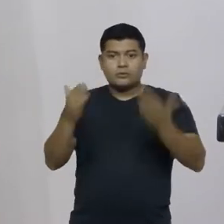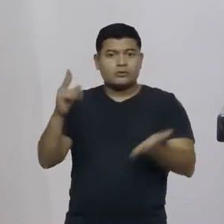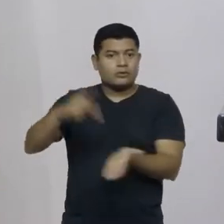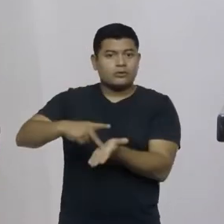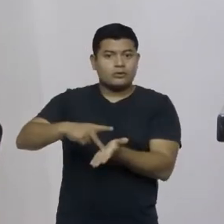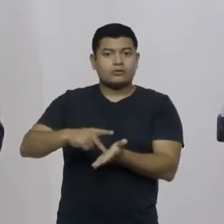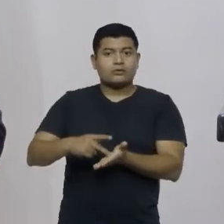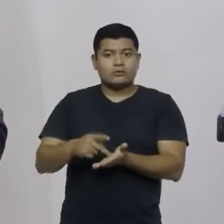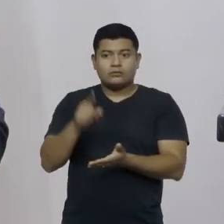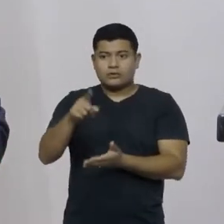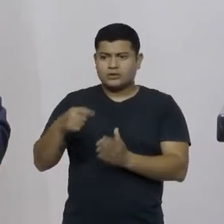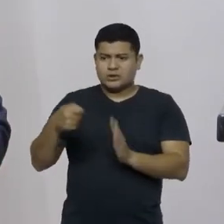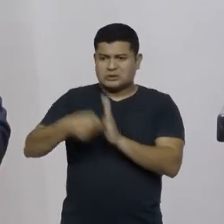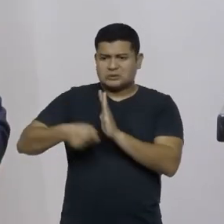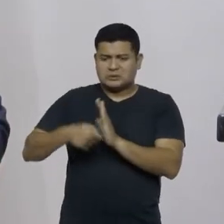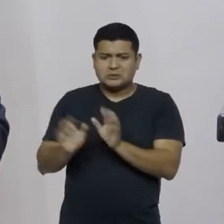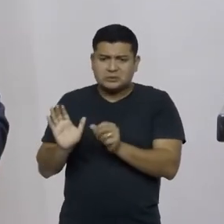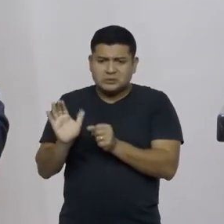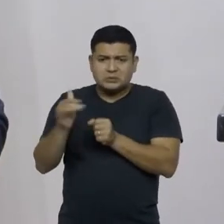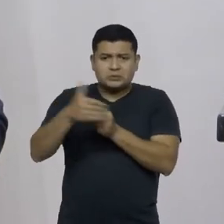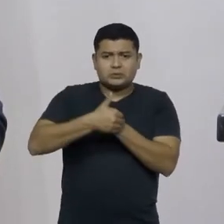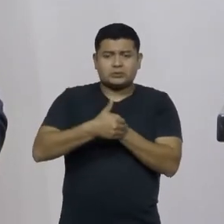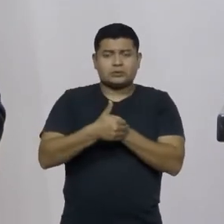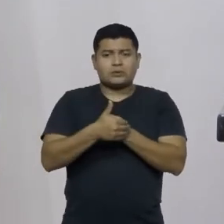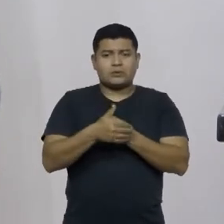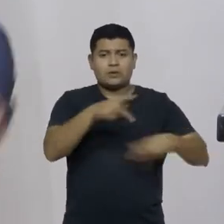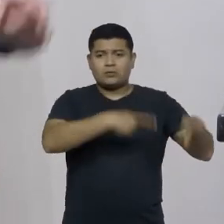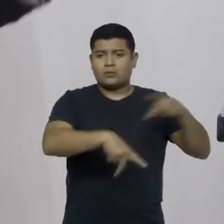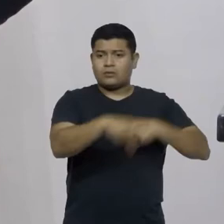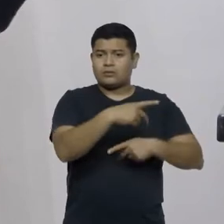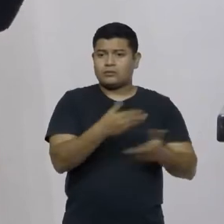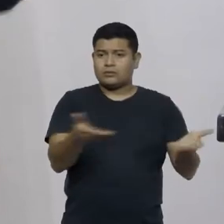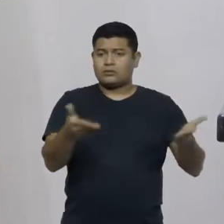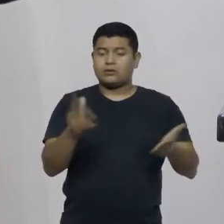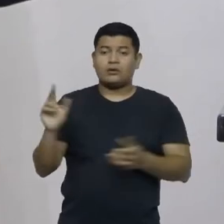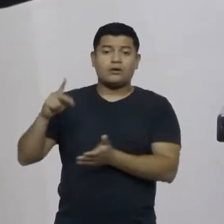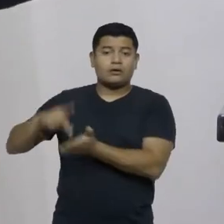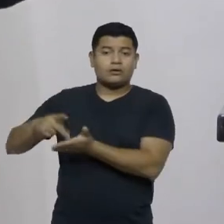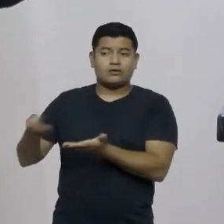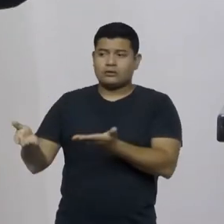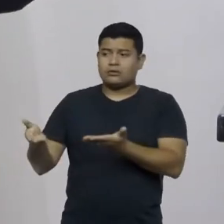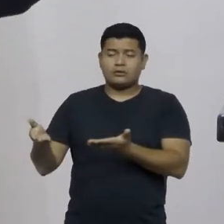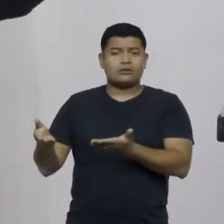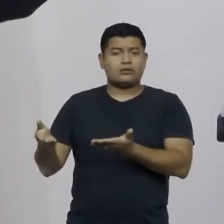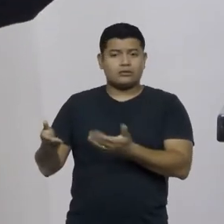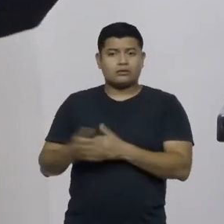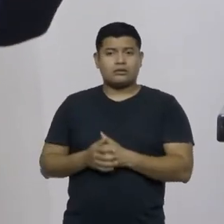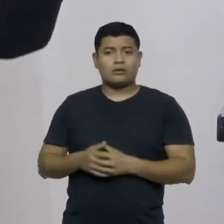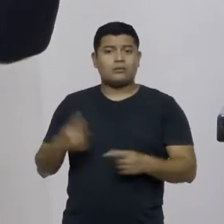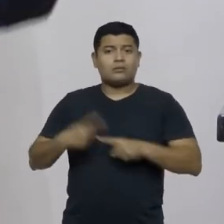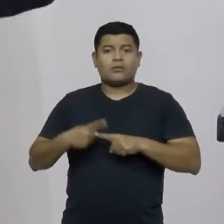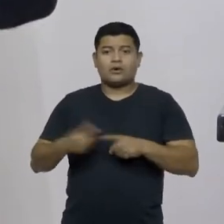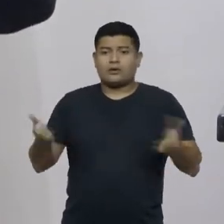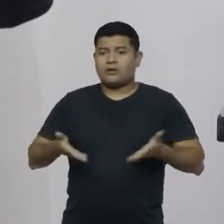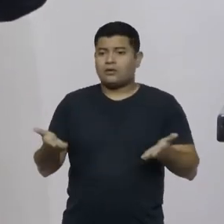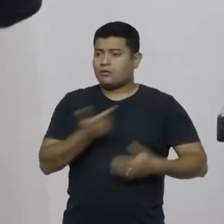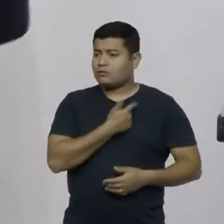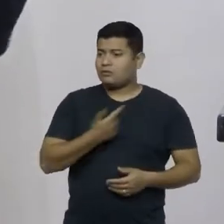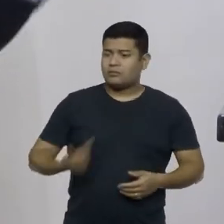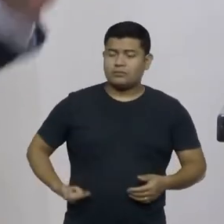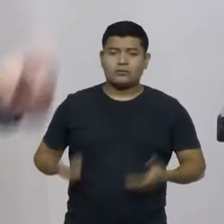luta para esconder dos catarinenses a verdade? Por que então o governo que agora quer contratar 95